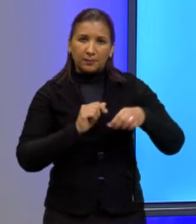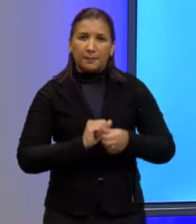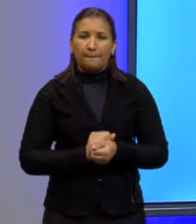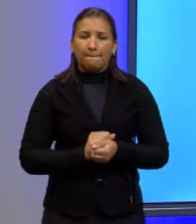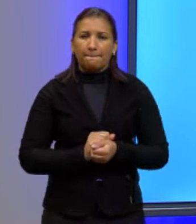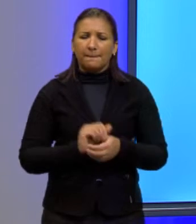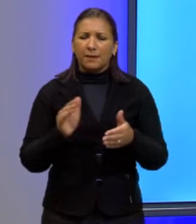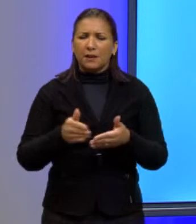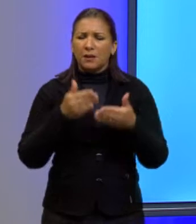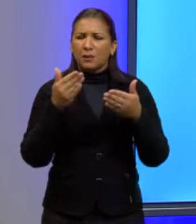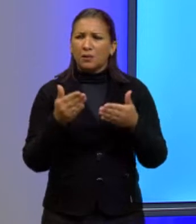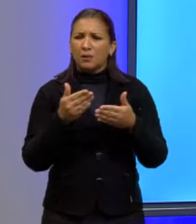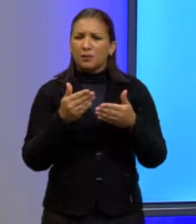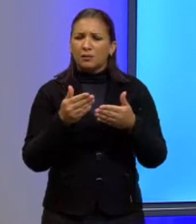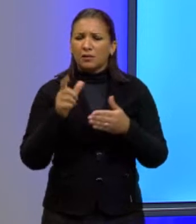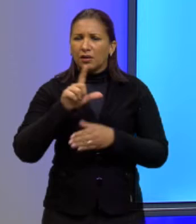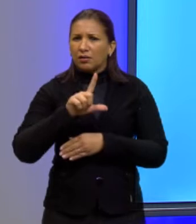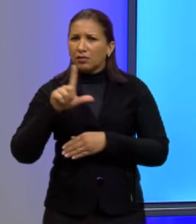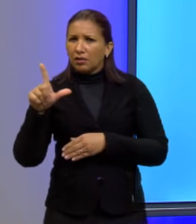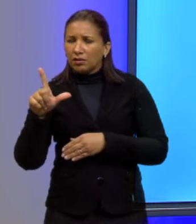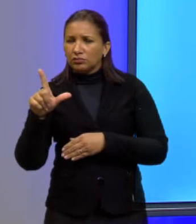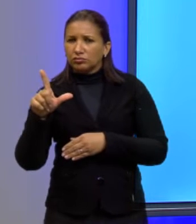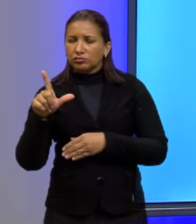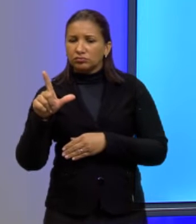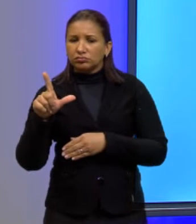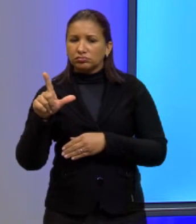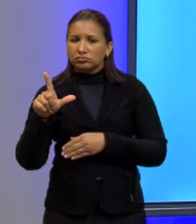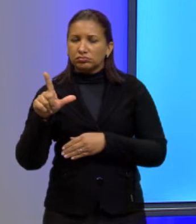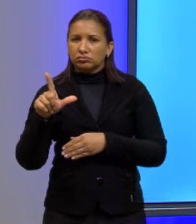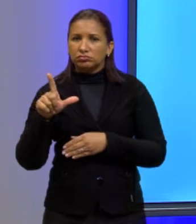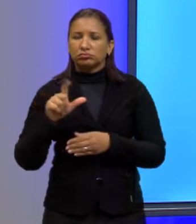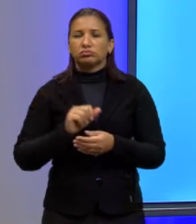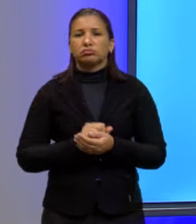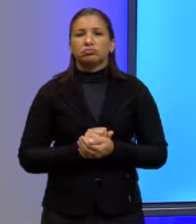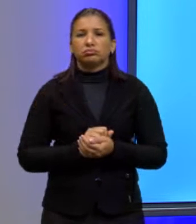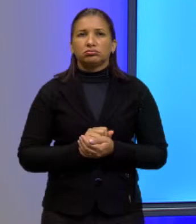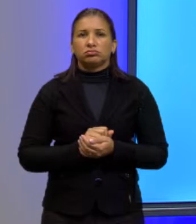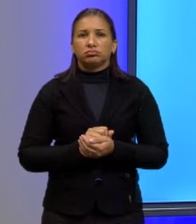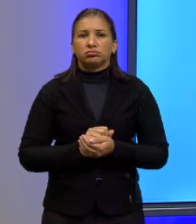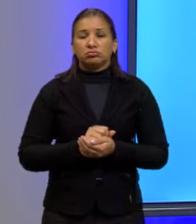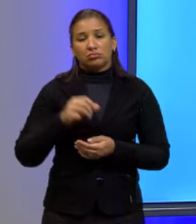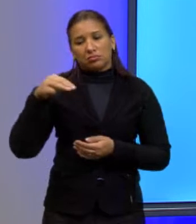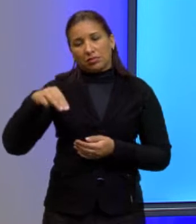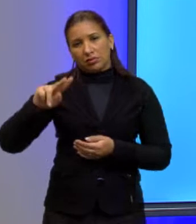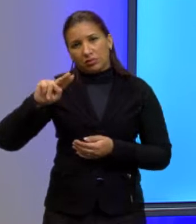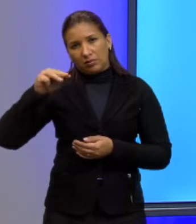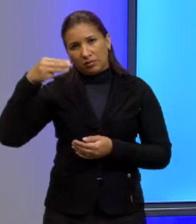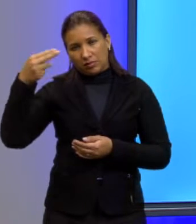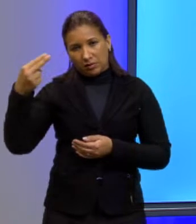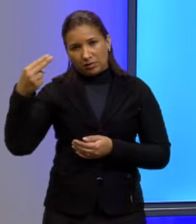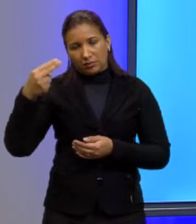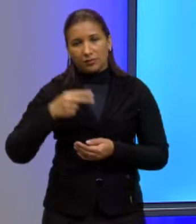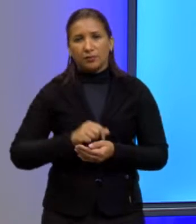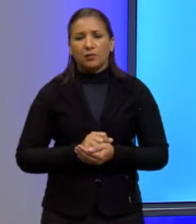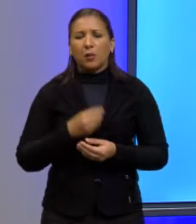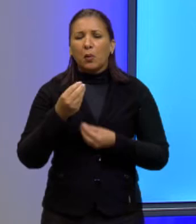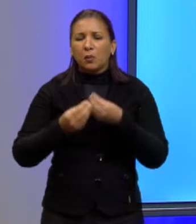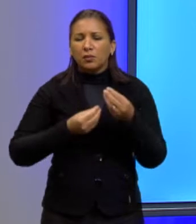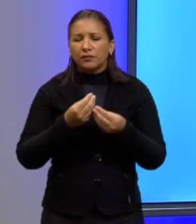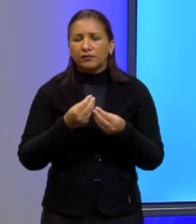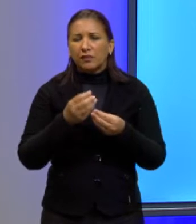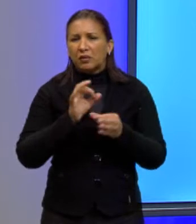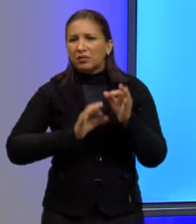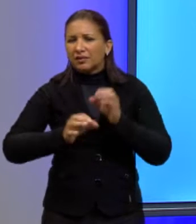qual é a parte frontal da tampa de concreto em metro quadrado? Então, o que primeiro a gente vai organizar?